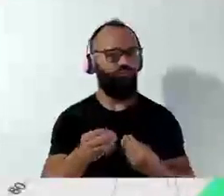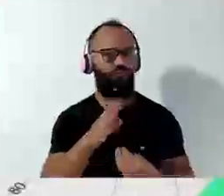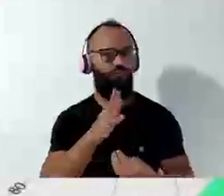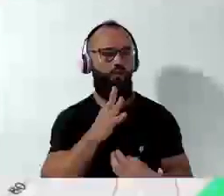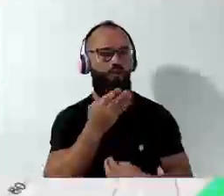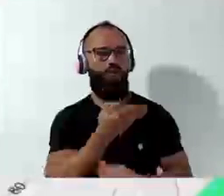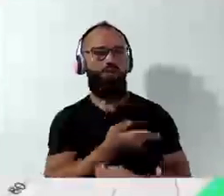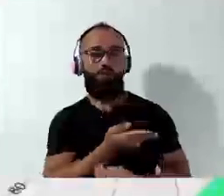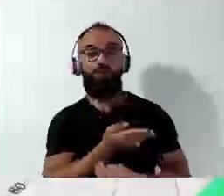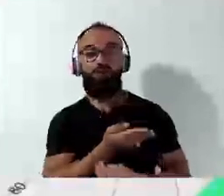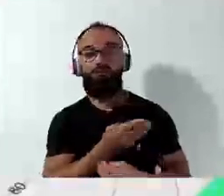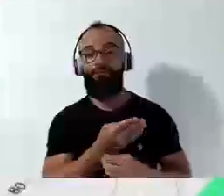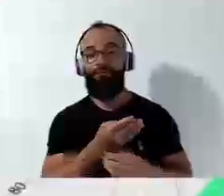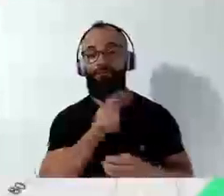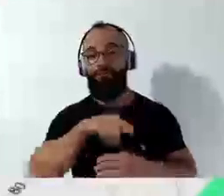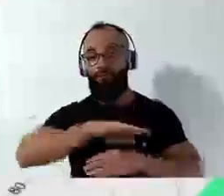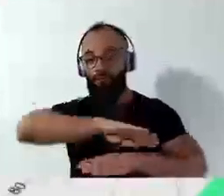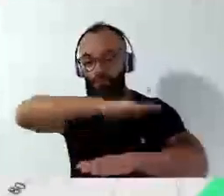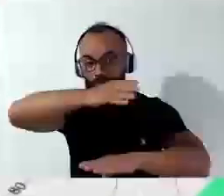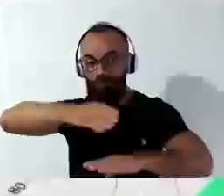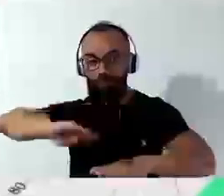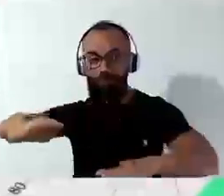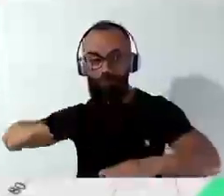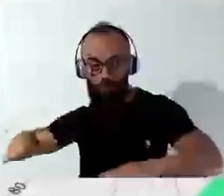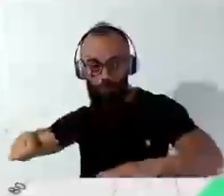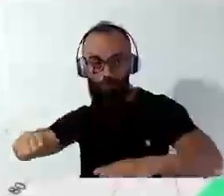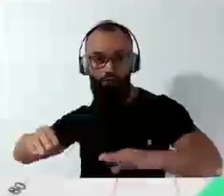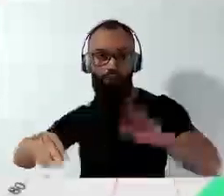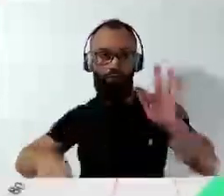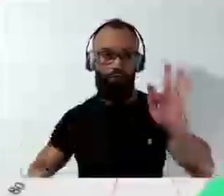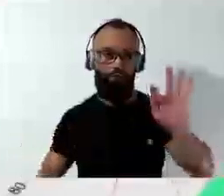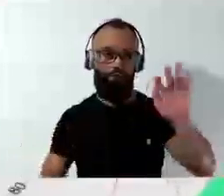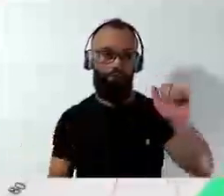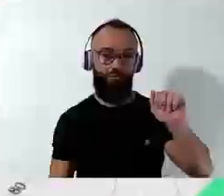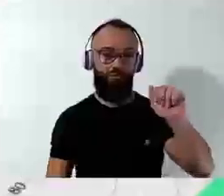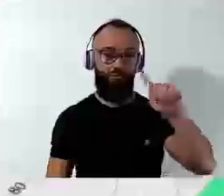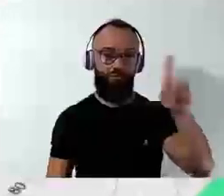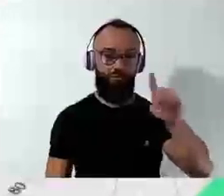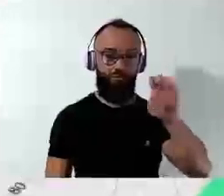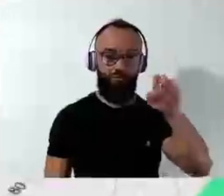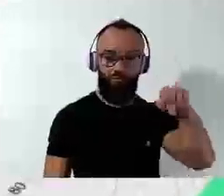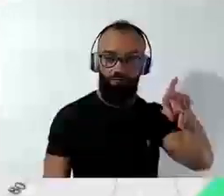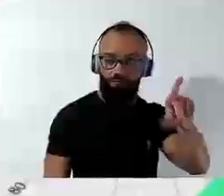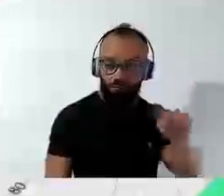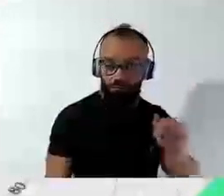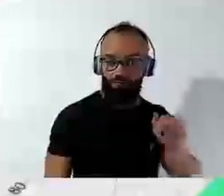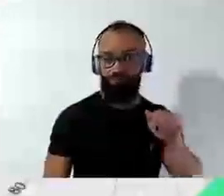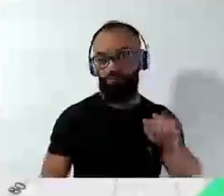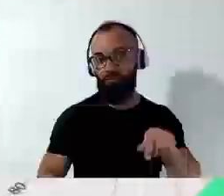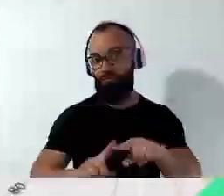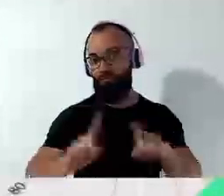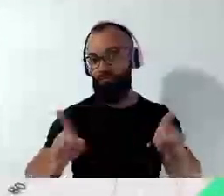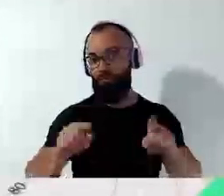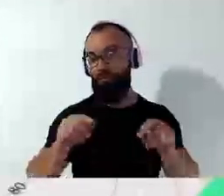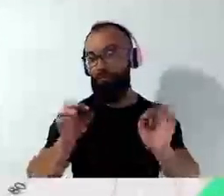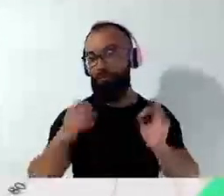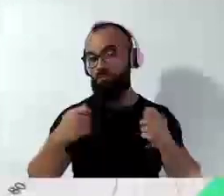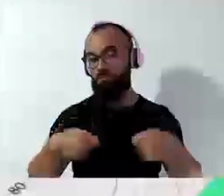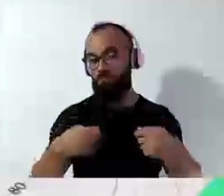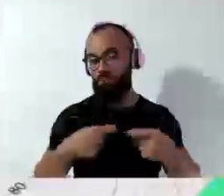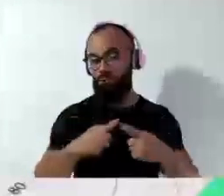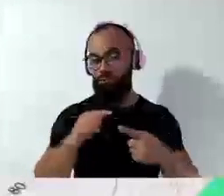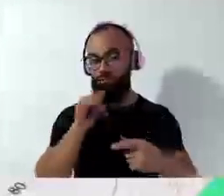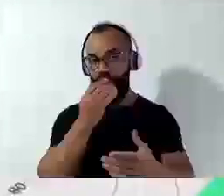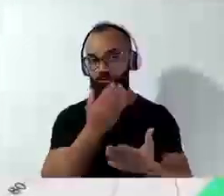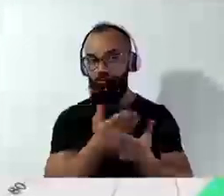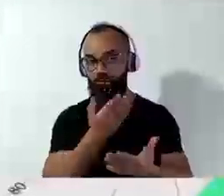Isso é o Morro da Fazenda. O engenheiro responsável, não sei qual foi, mas deve ter um grande estudo para conseguir